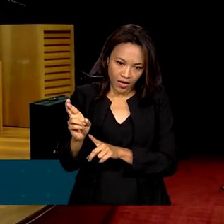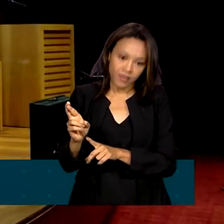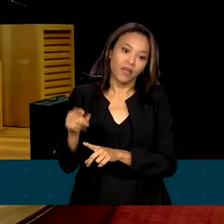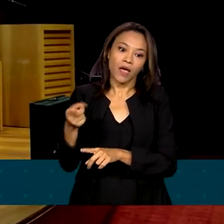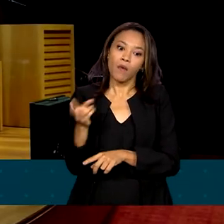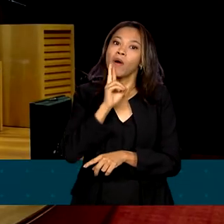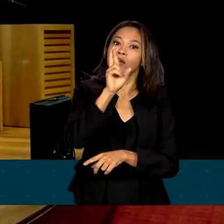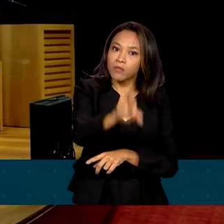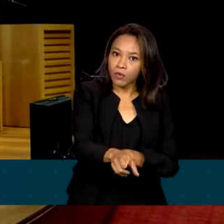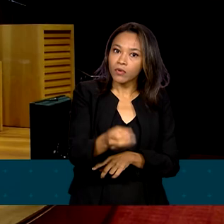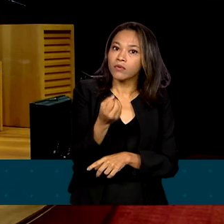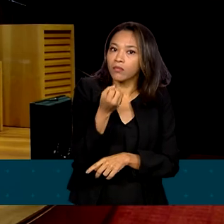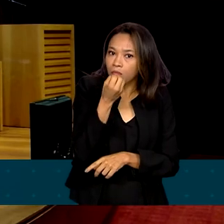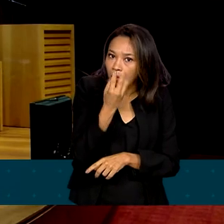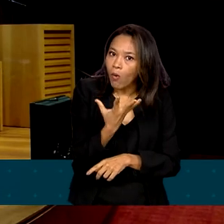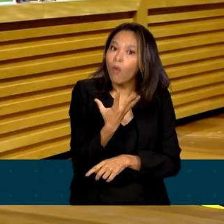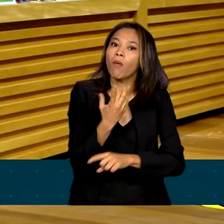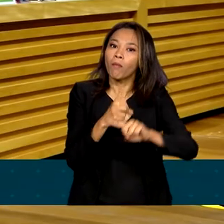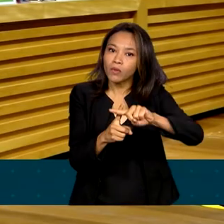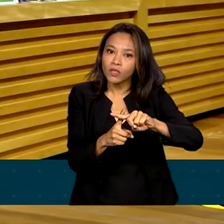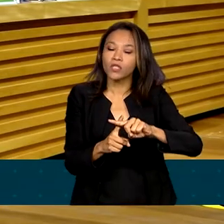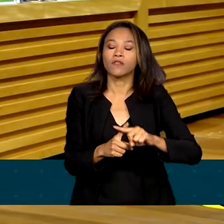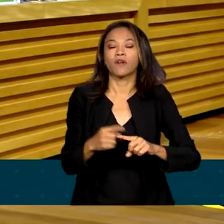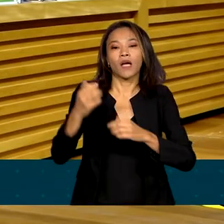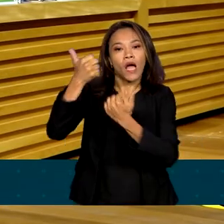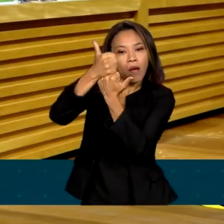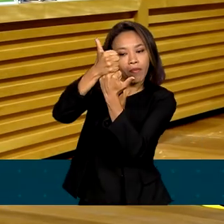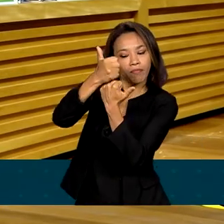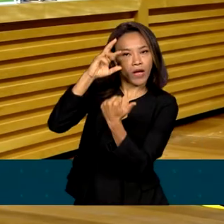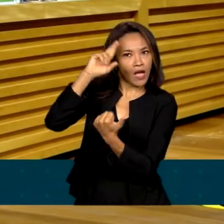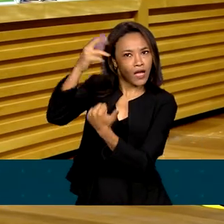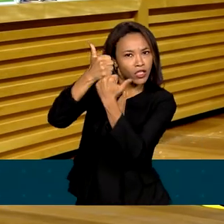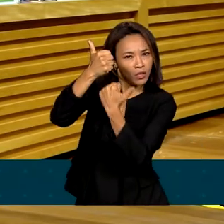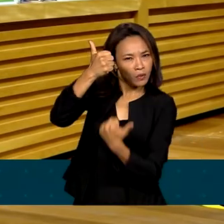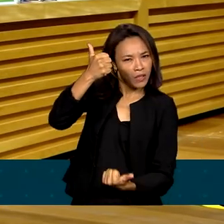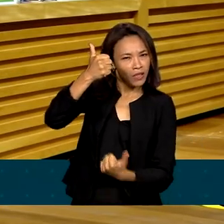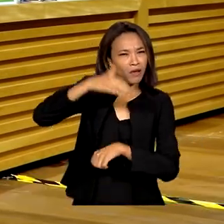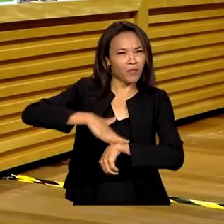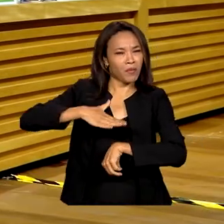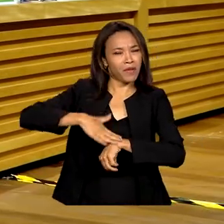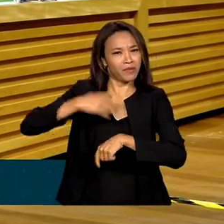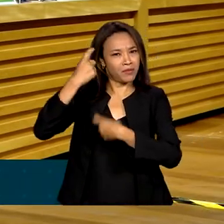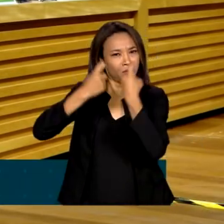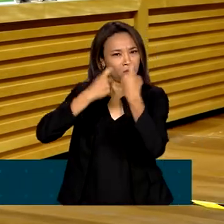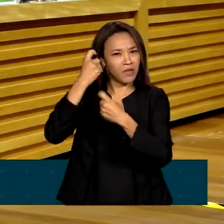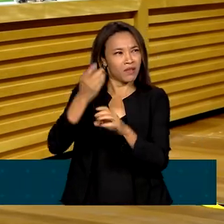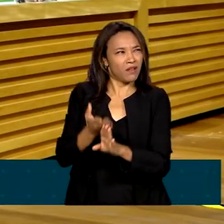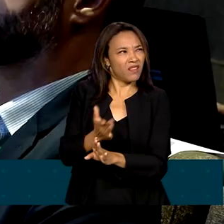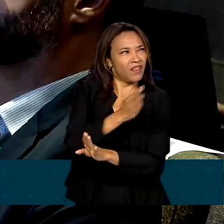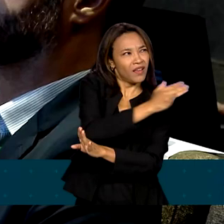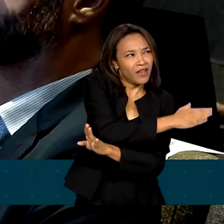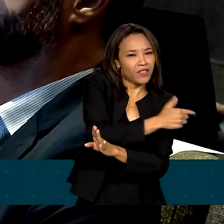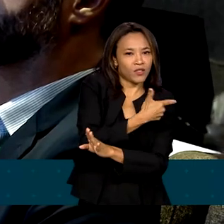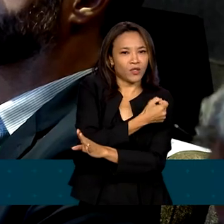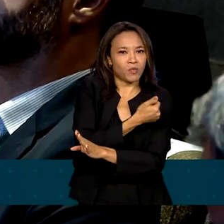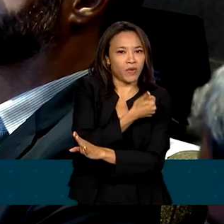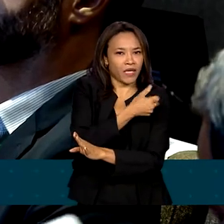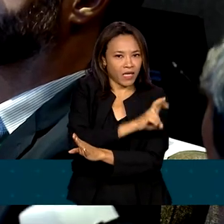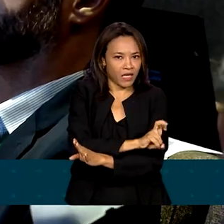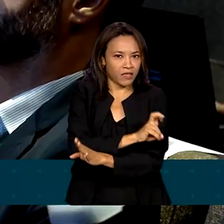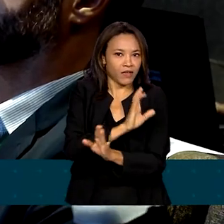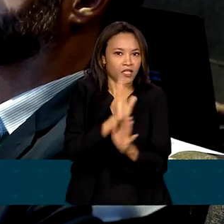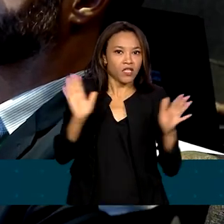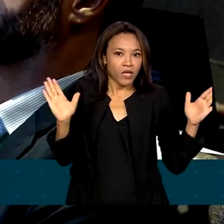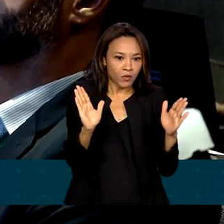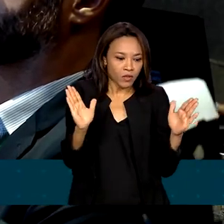positivo, a diretoria do BNDES diz que o momento é de preocupação porque desde o ano de 2015 o banco vem diminuindo